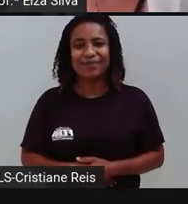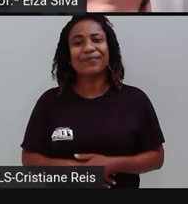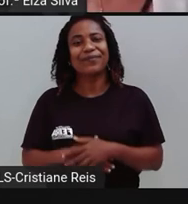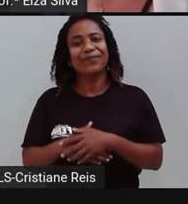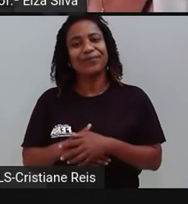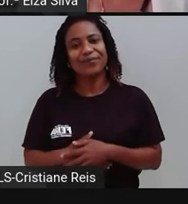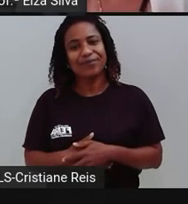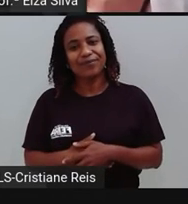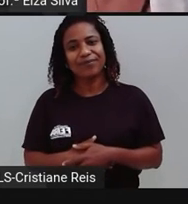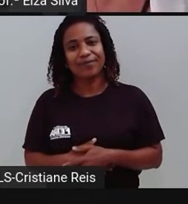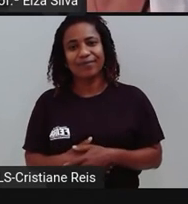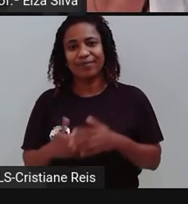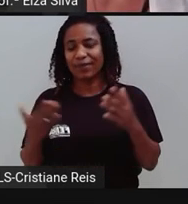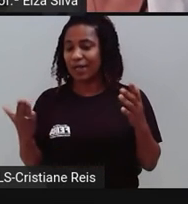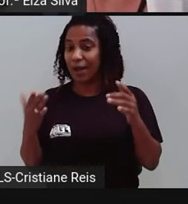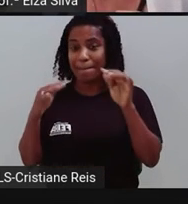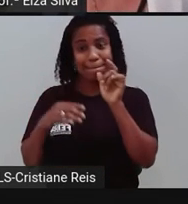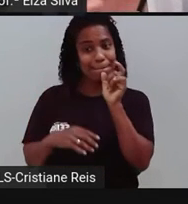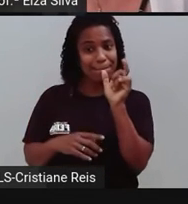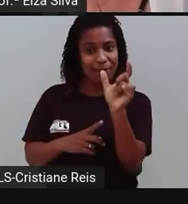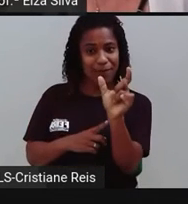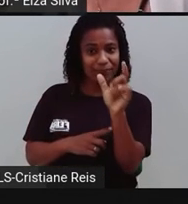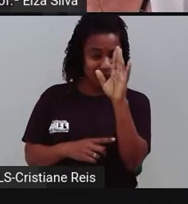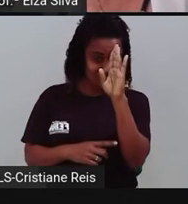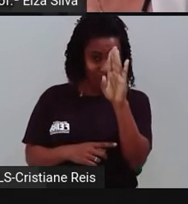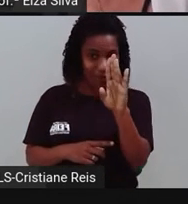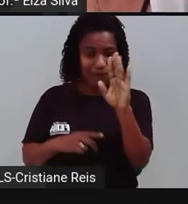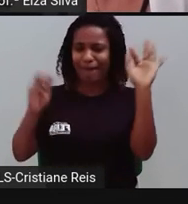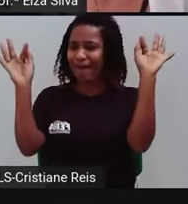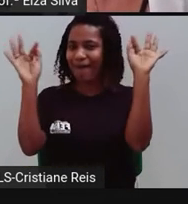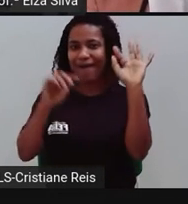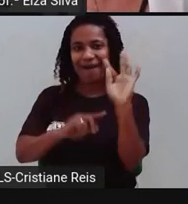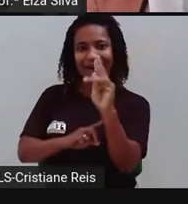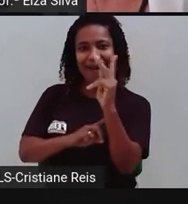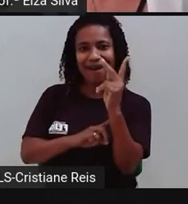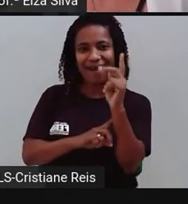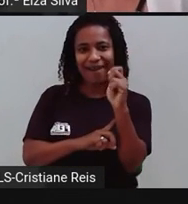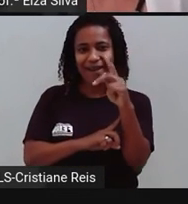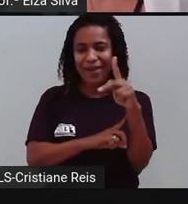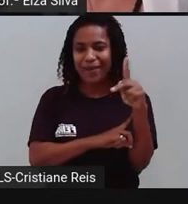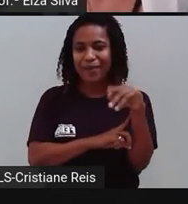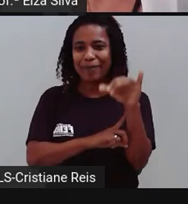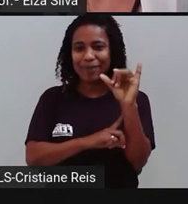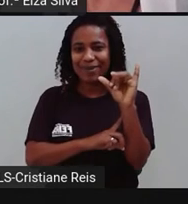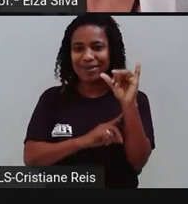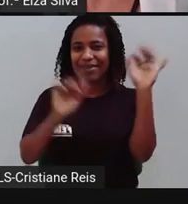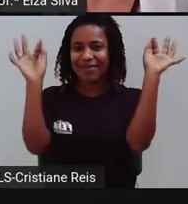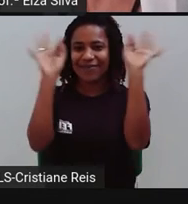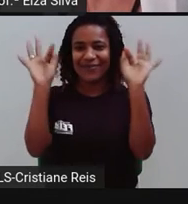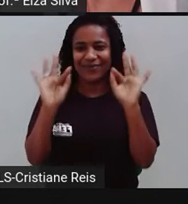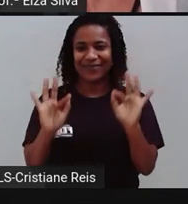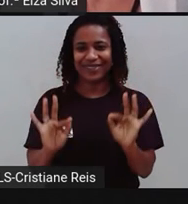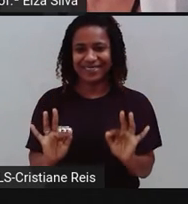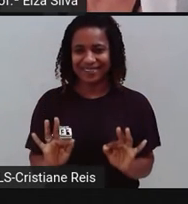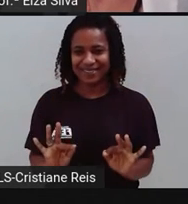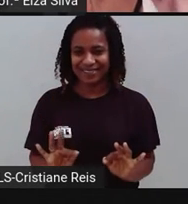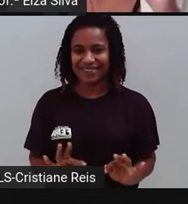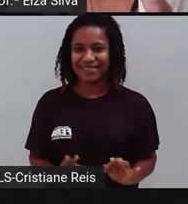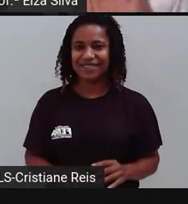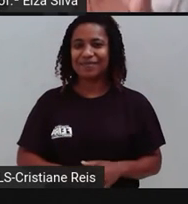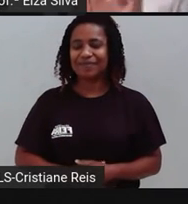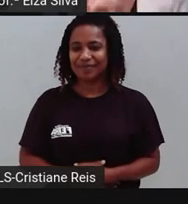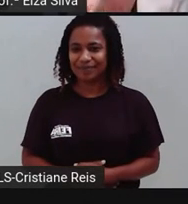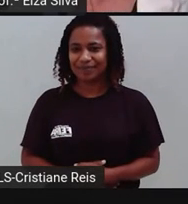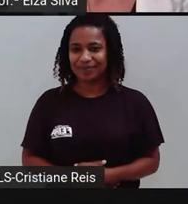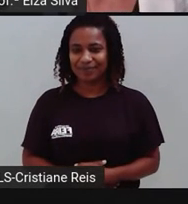a nossa palavra-chave é happy Felicidade, né? Ser feliz Because I'm happy, clap along if